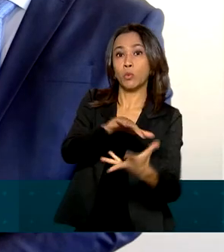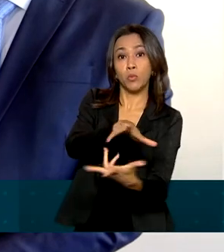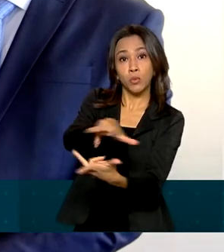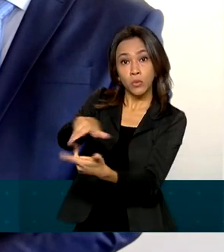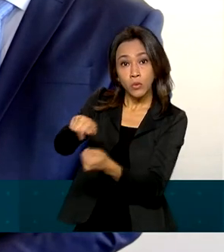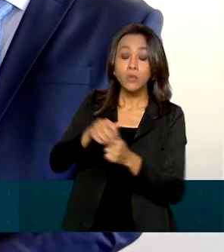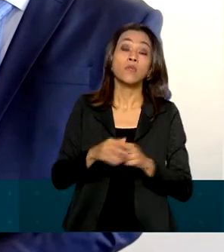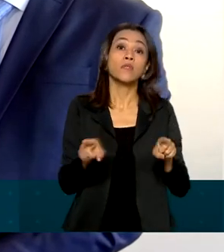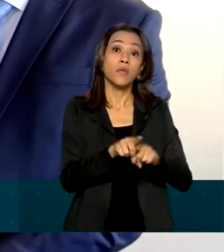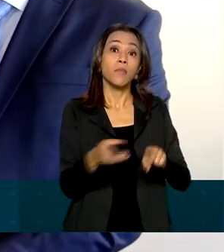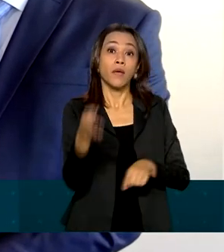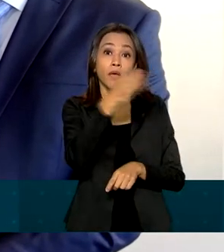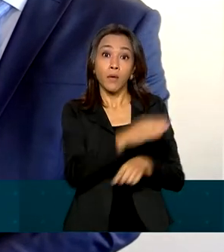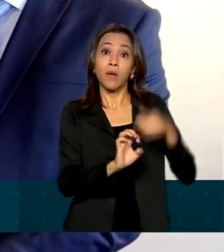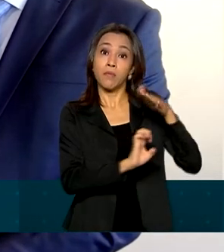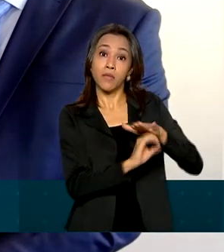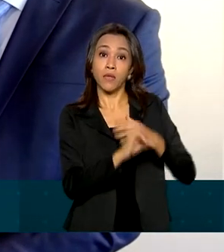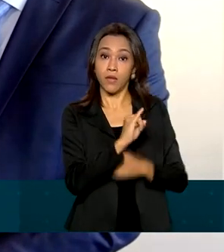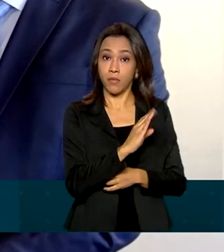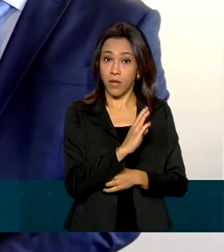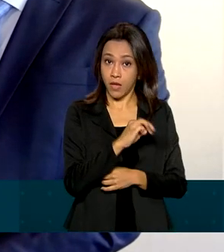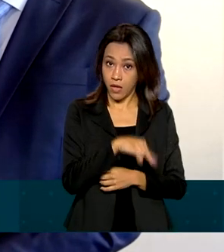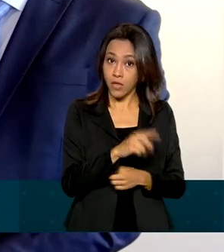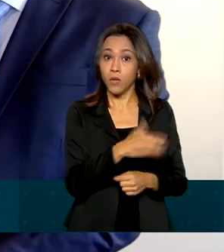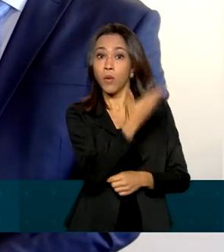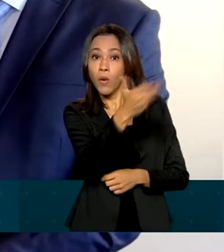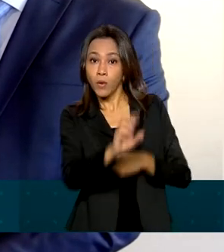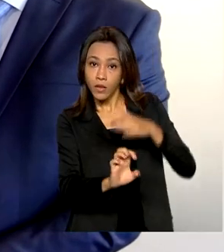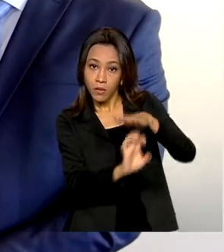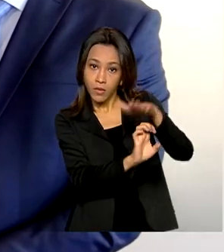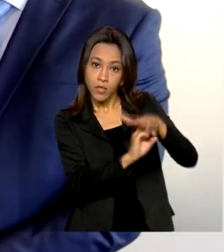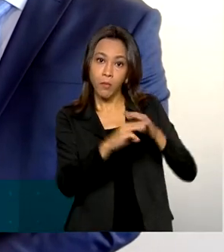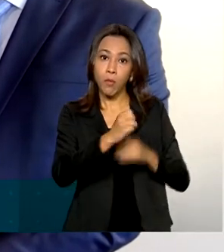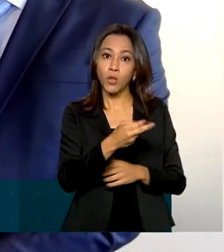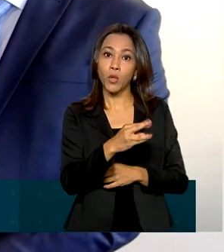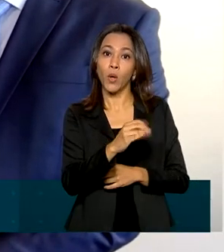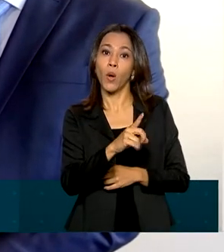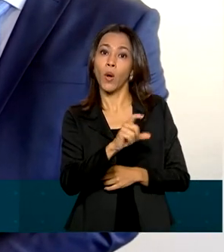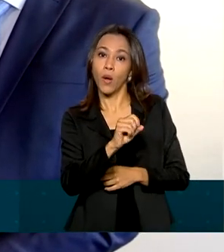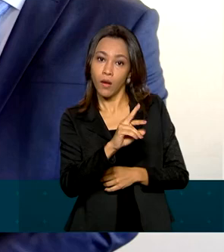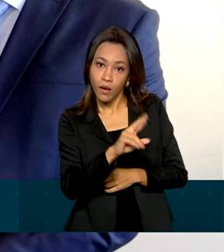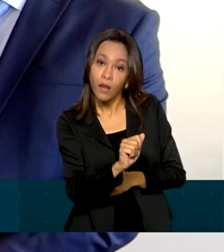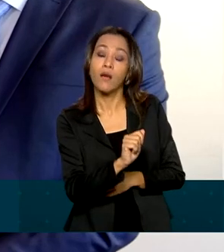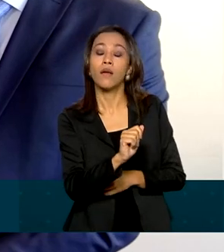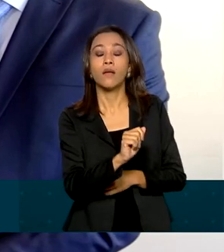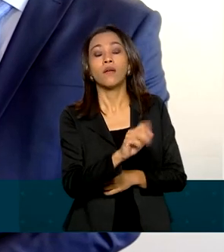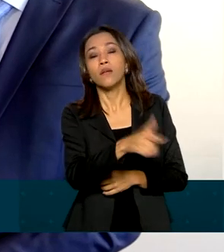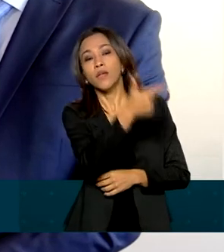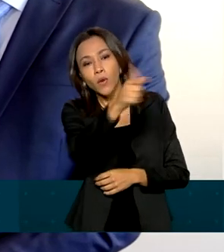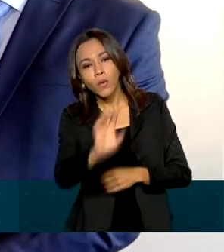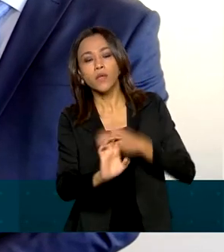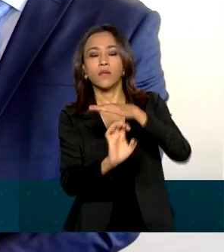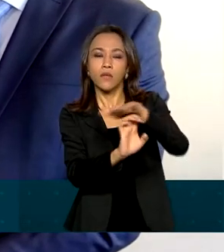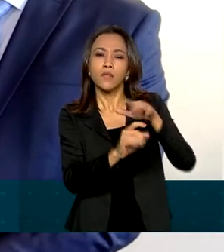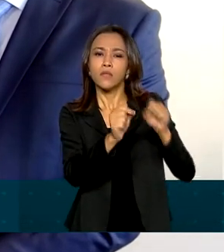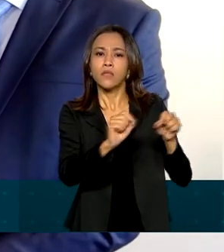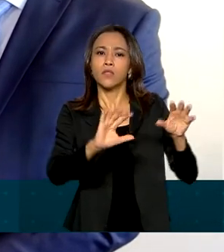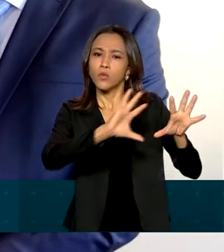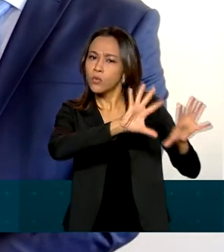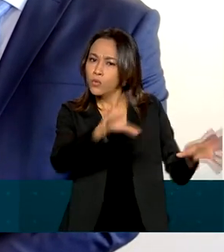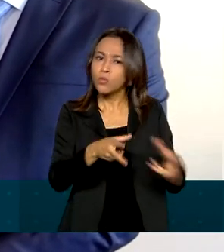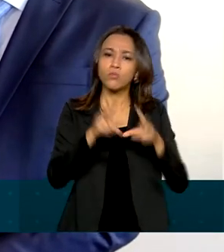Tivemos uma reunião com a IBM, uma reunião com a Motorola e finalizamos com a Eurasia, que tivemos uma boa conversa sobre o Brasil,